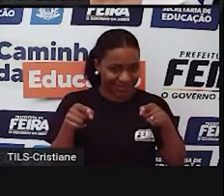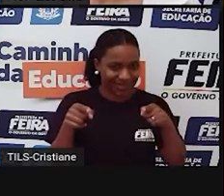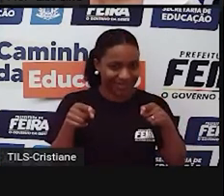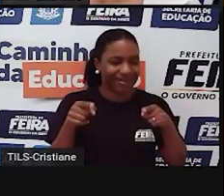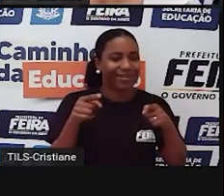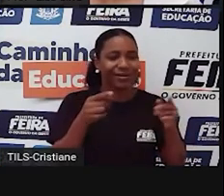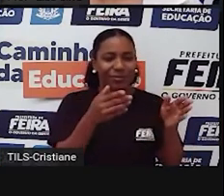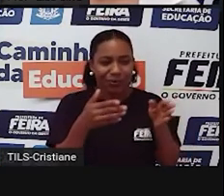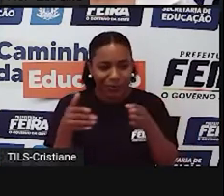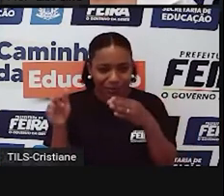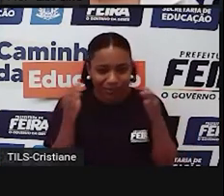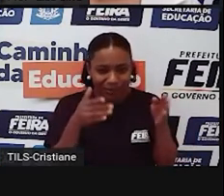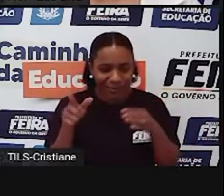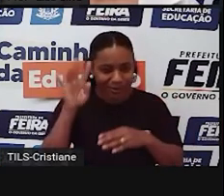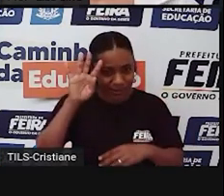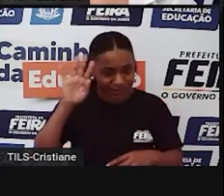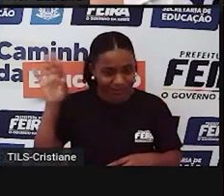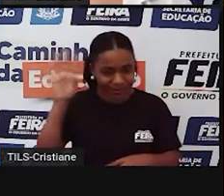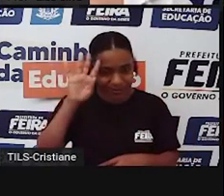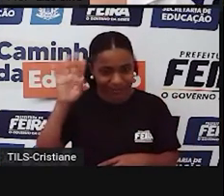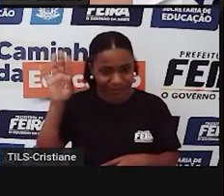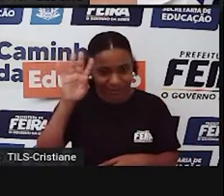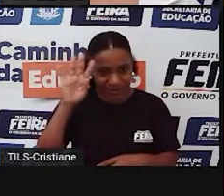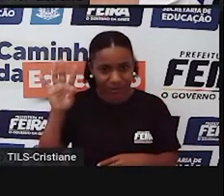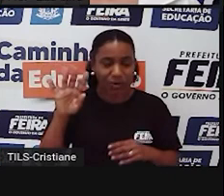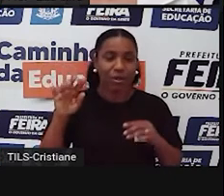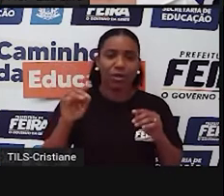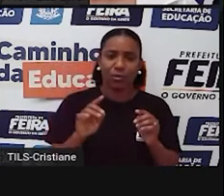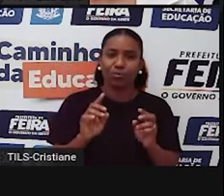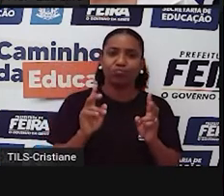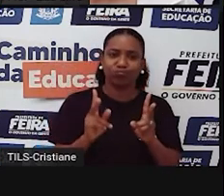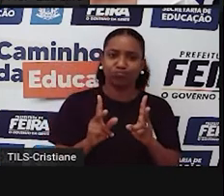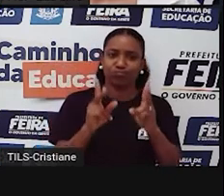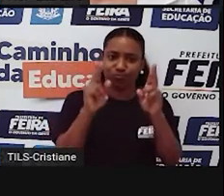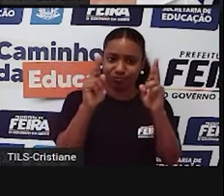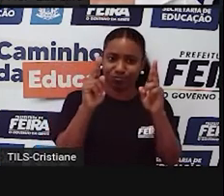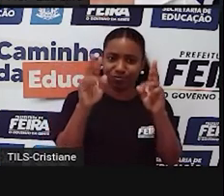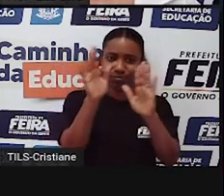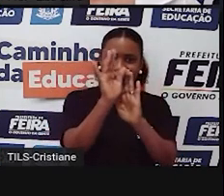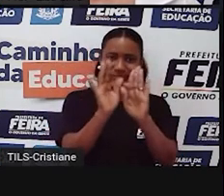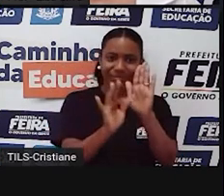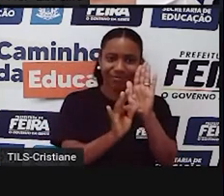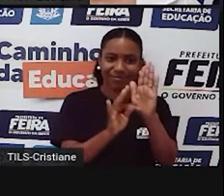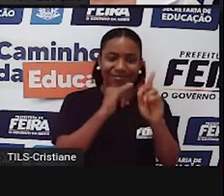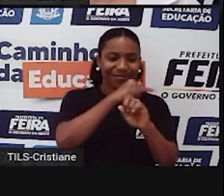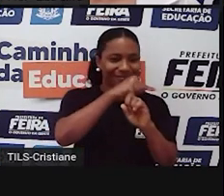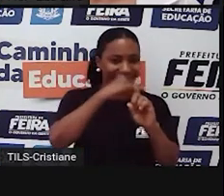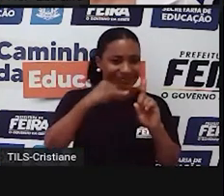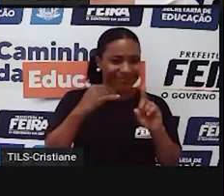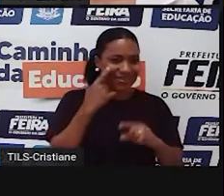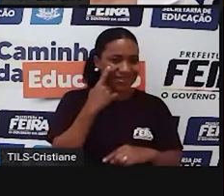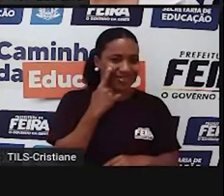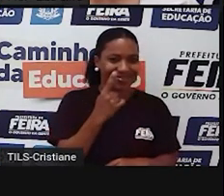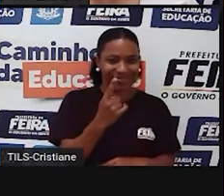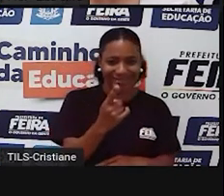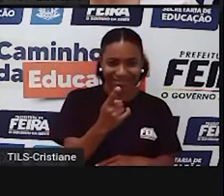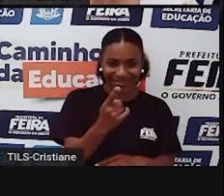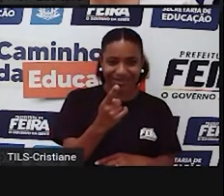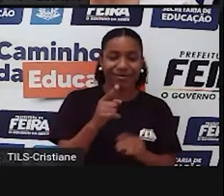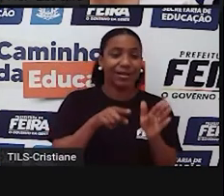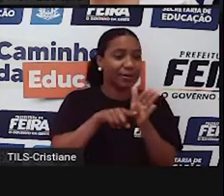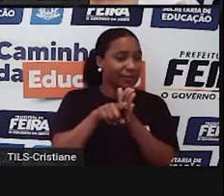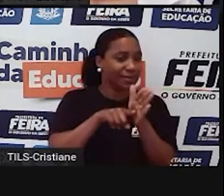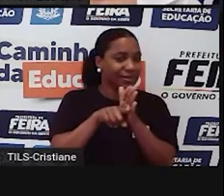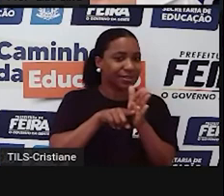coloquei aqui ao lado apenas um texto, né? Para chamar a atenção de vocês. Vocês irão, então, pesquisar sobre ele,